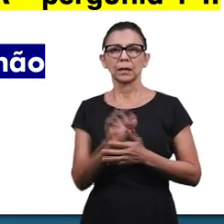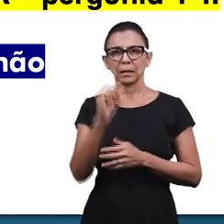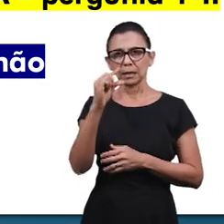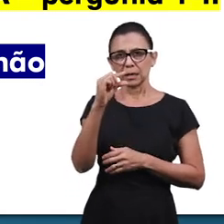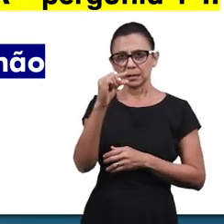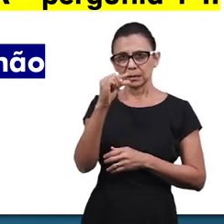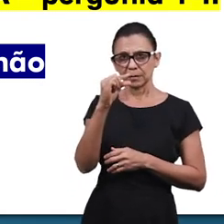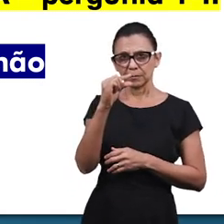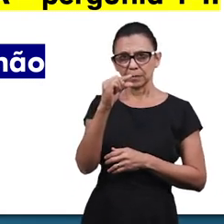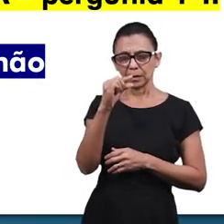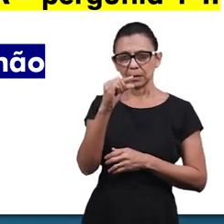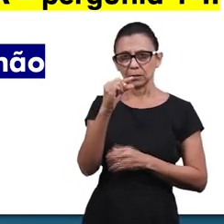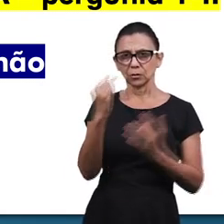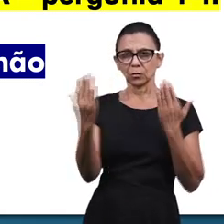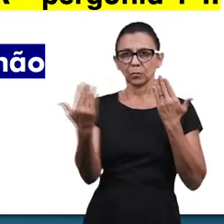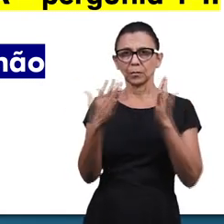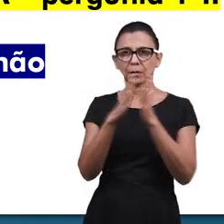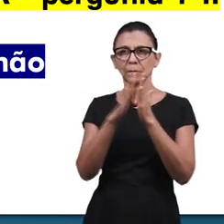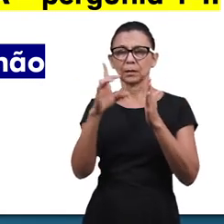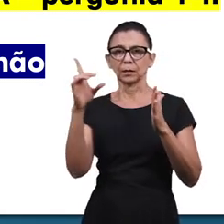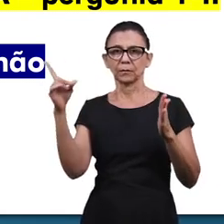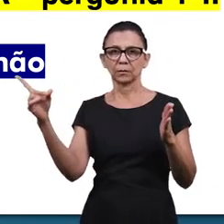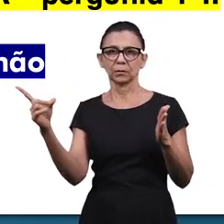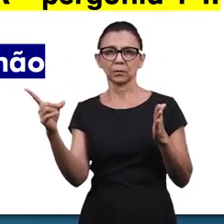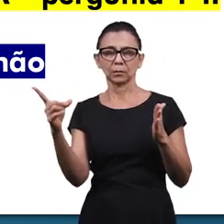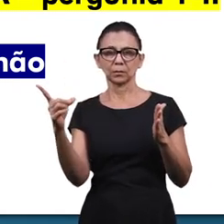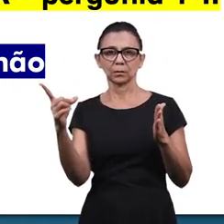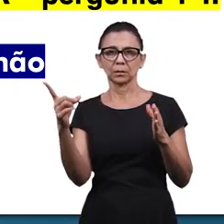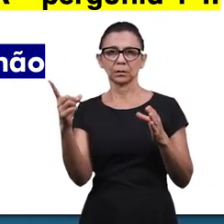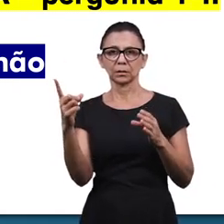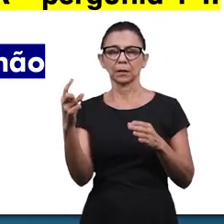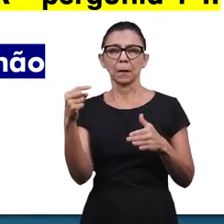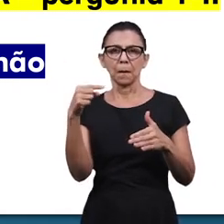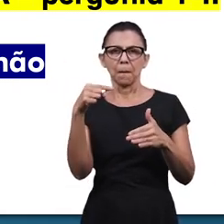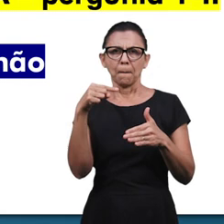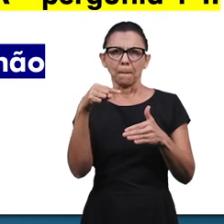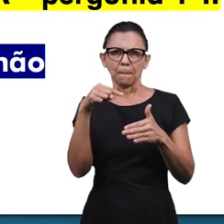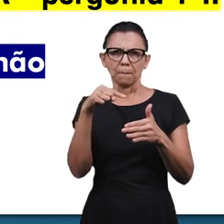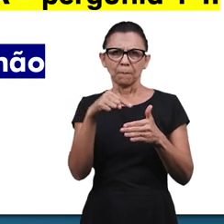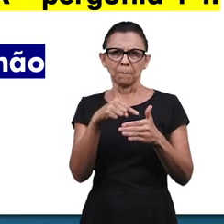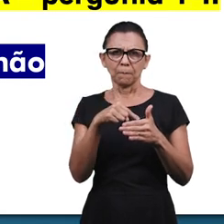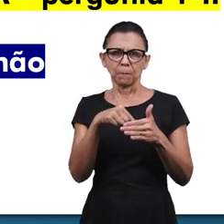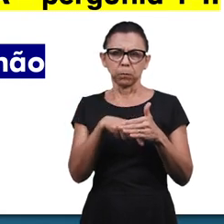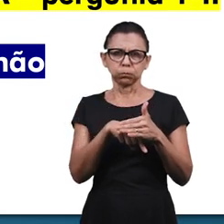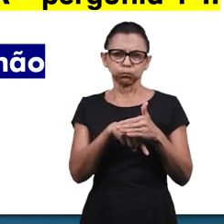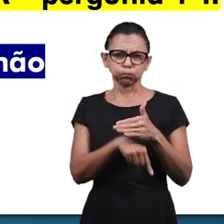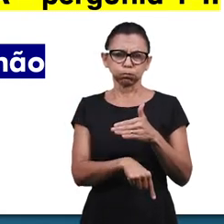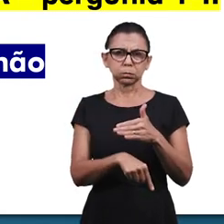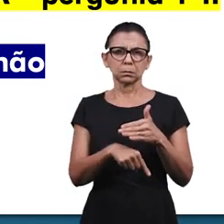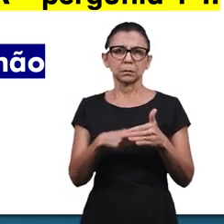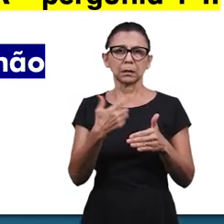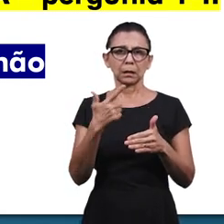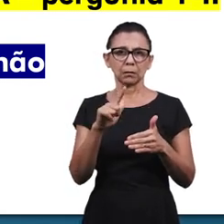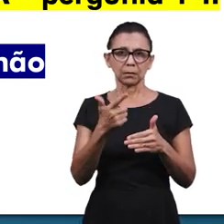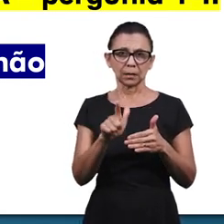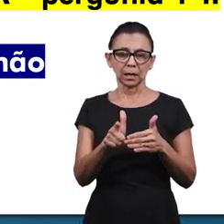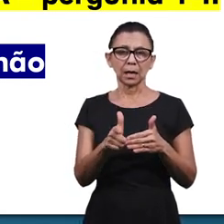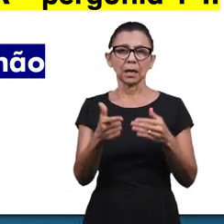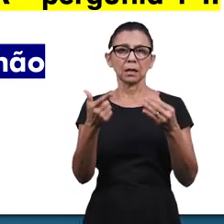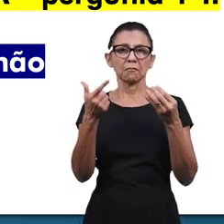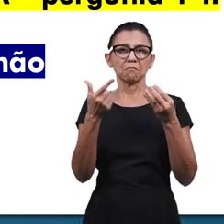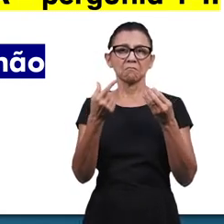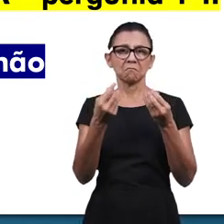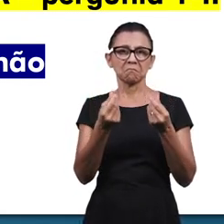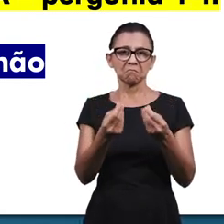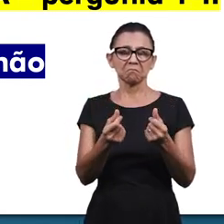fala da palavra de Deus e sem profundidade ela não dá frutos. Assim são os que